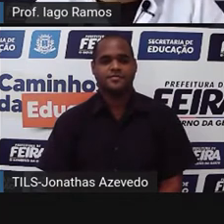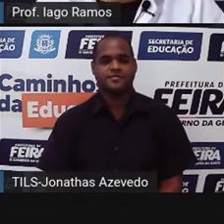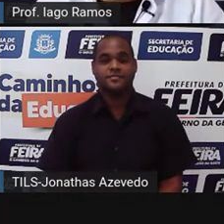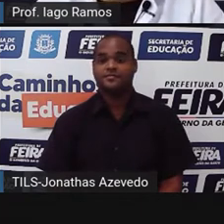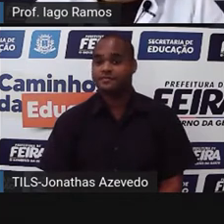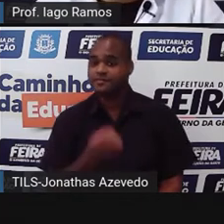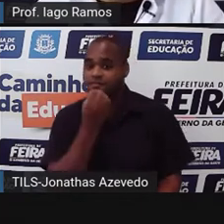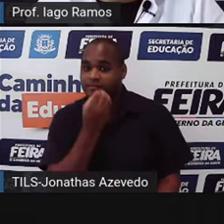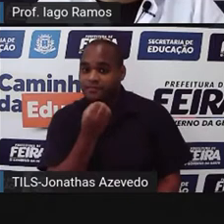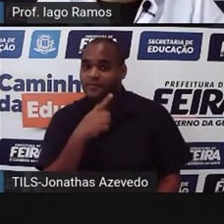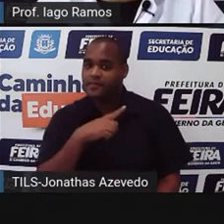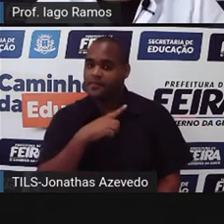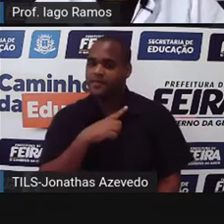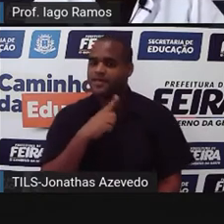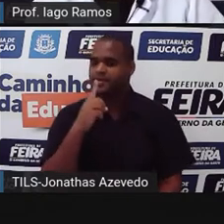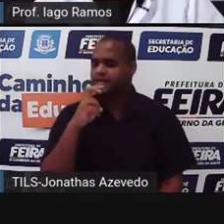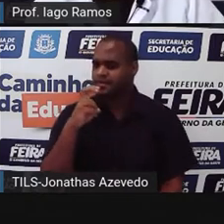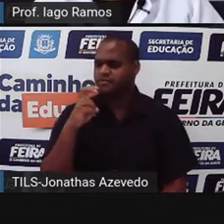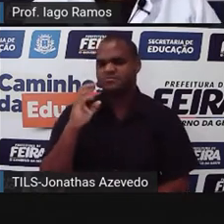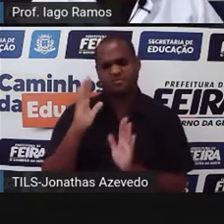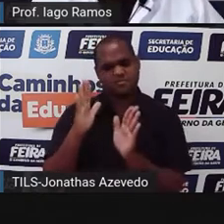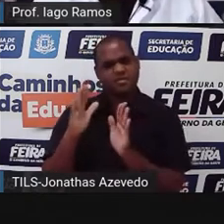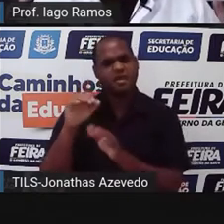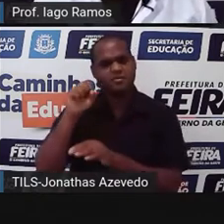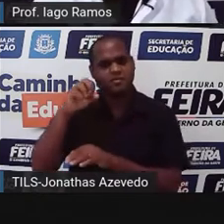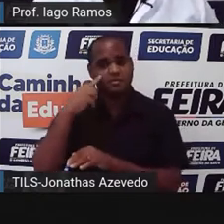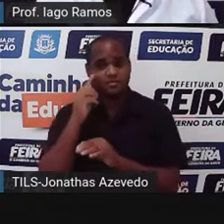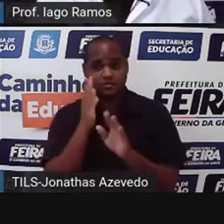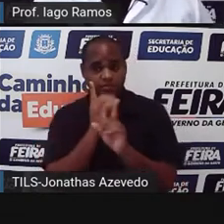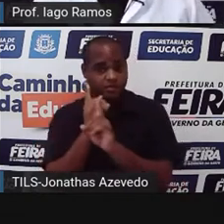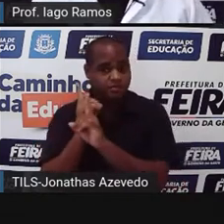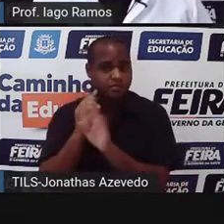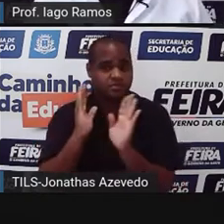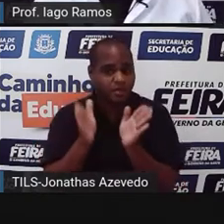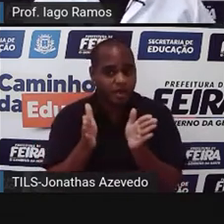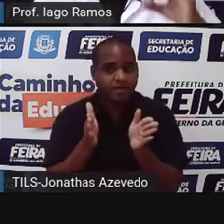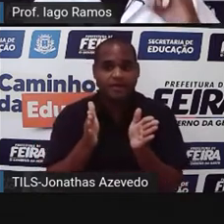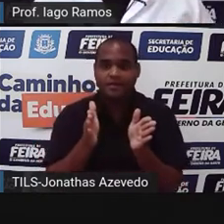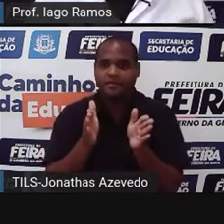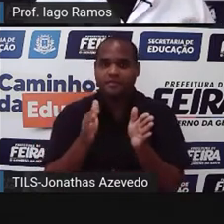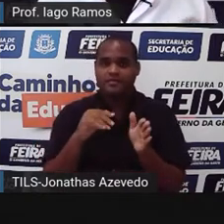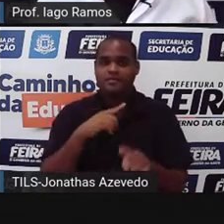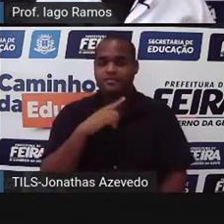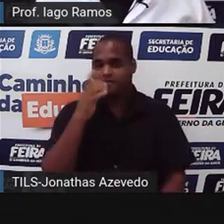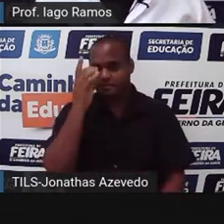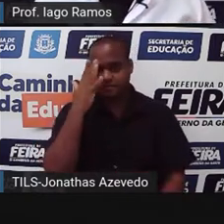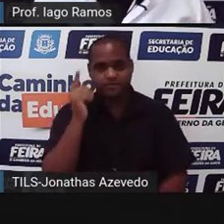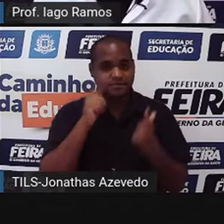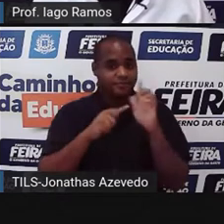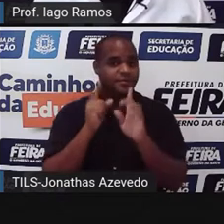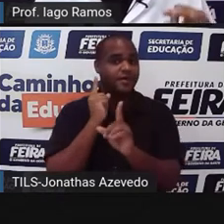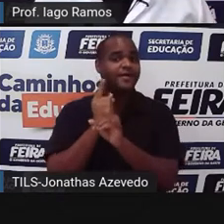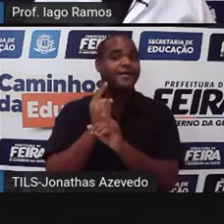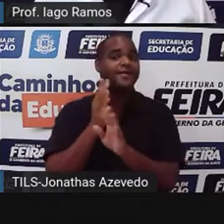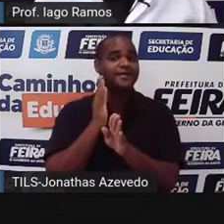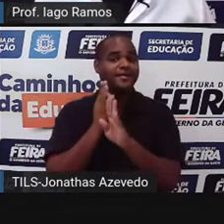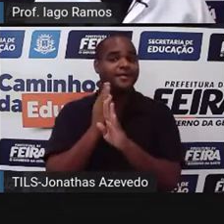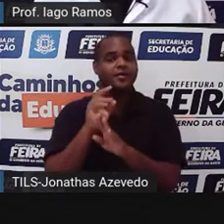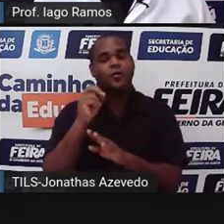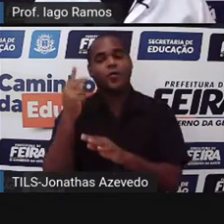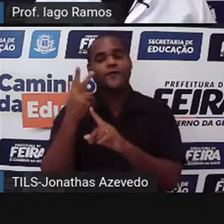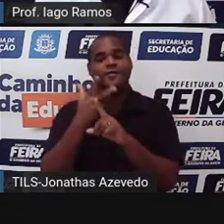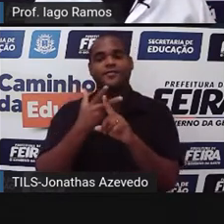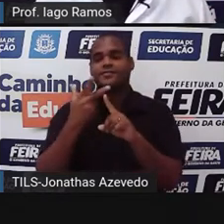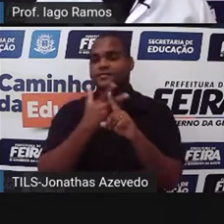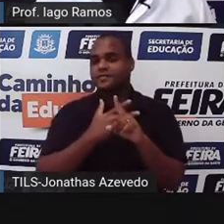Bom, já se passaram um pouco mais de 15 segundos. Já está com ele em mãos? Foi fácil de encontrar? Ou você ainda está